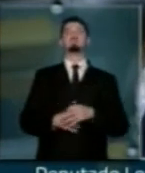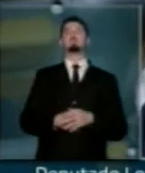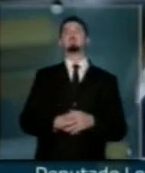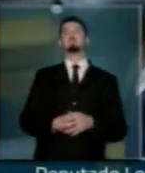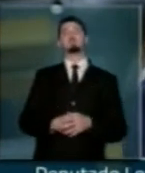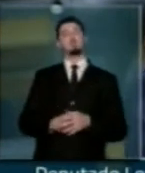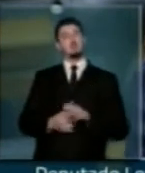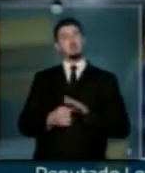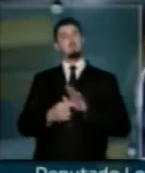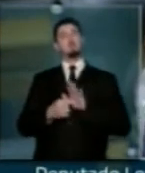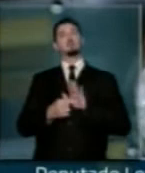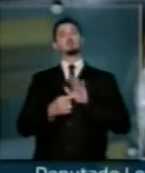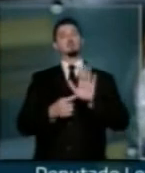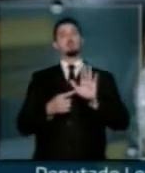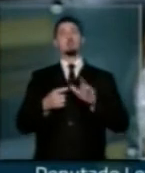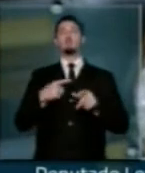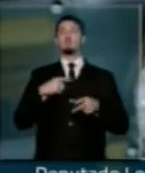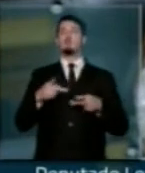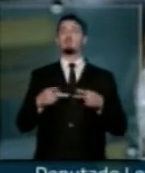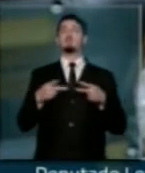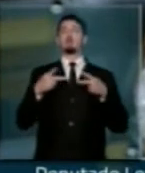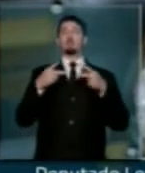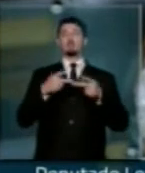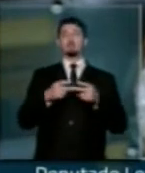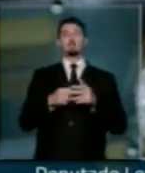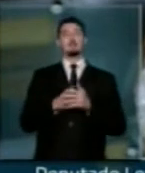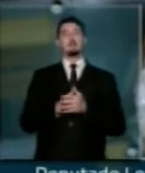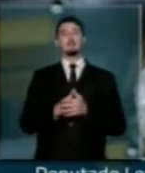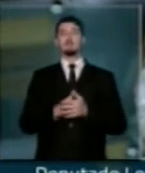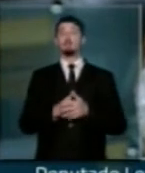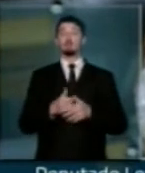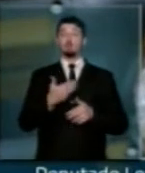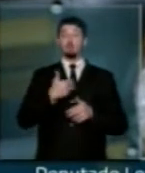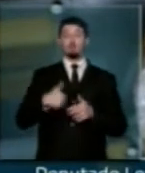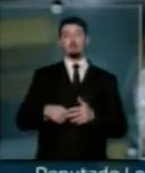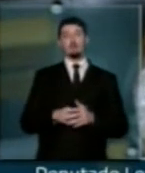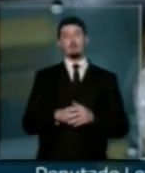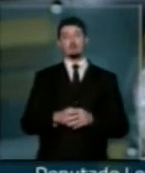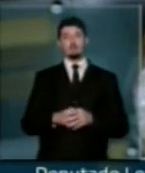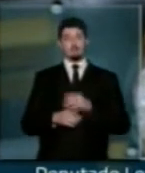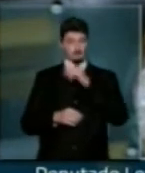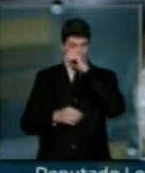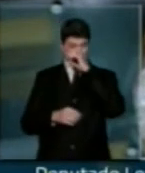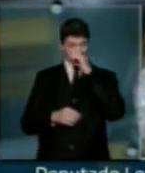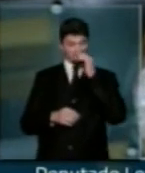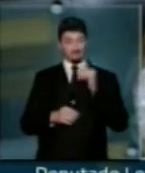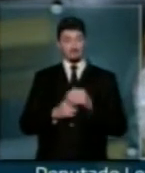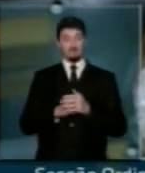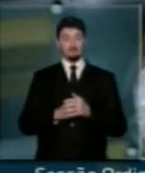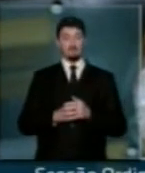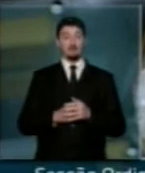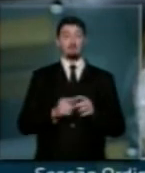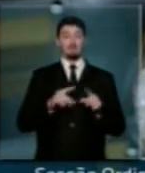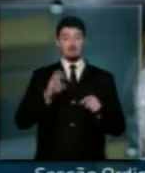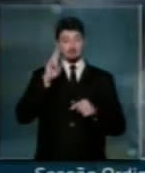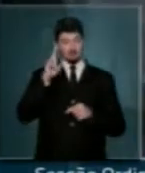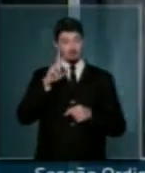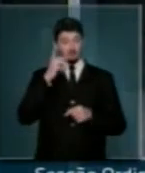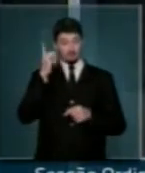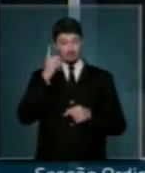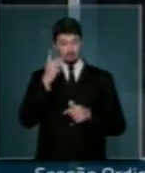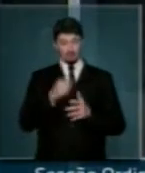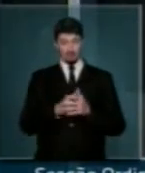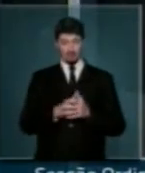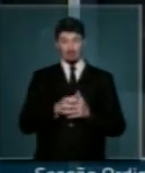sinalizando para um programa, para um projeto de governo. Mas eu acho que, senhor deputado, que quando